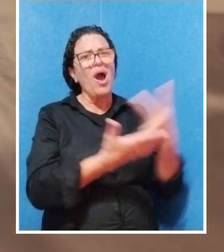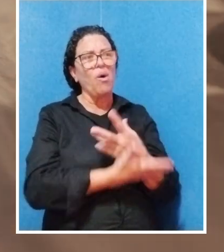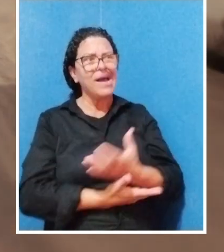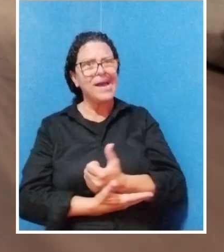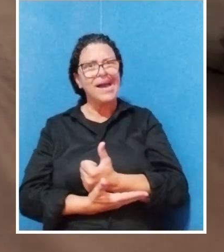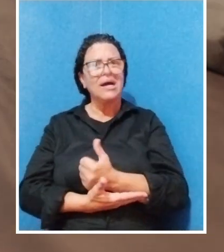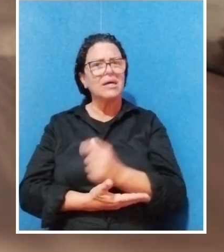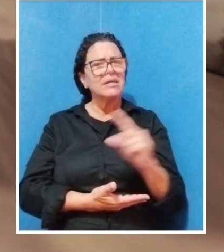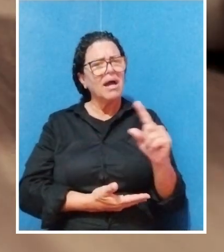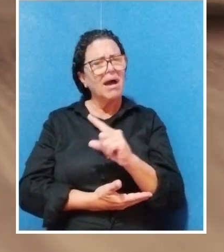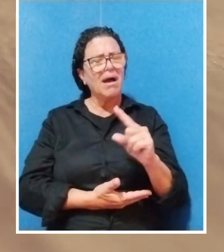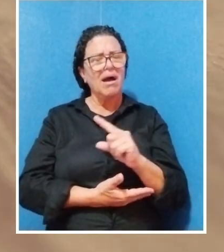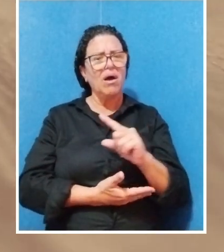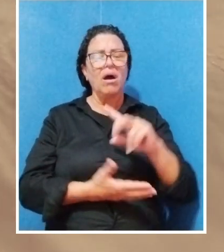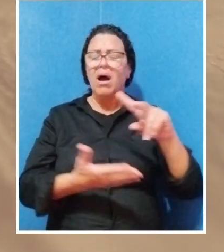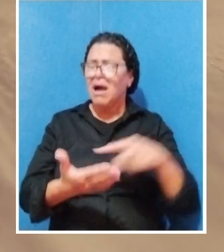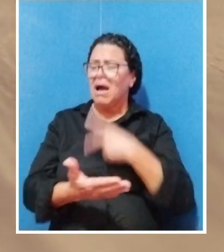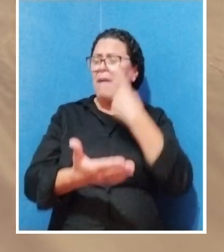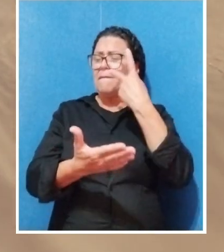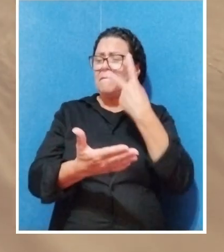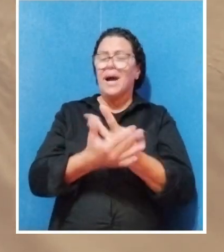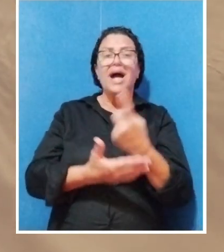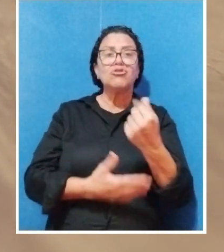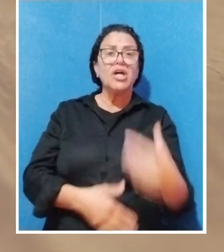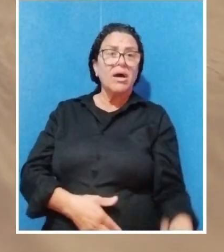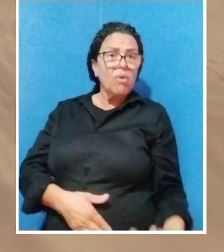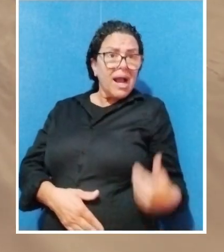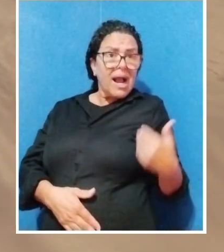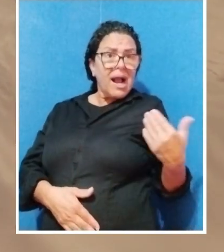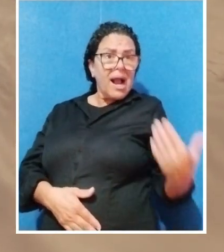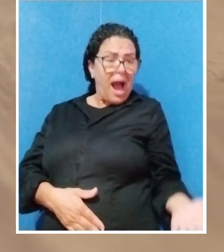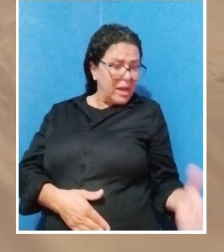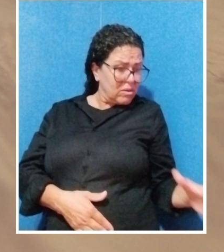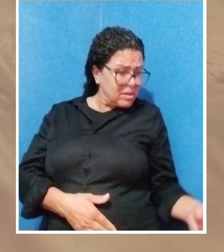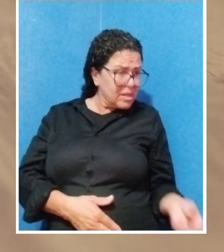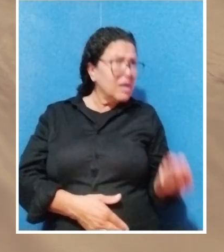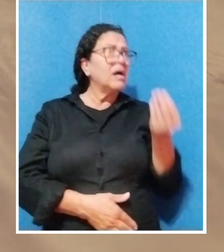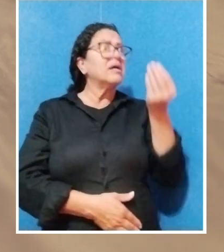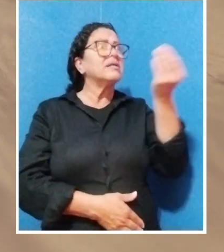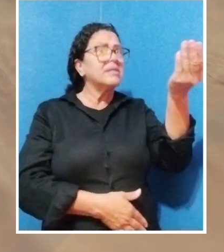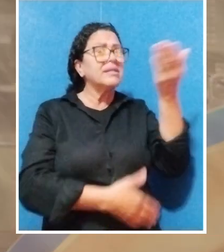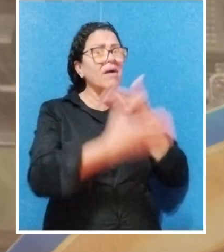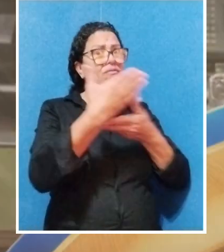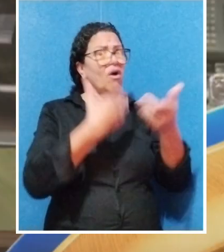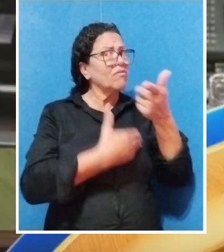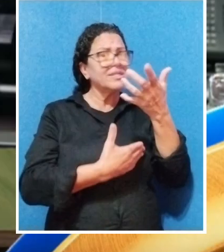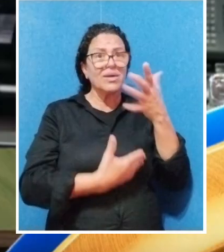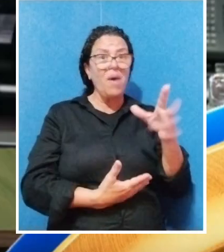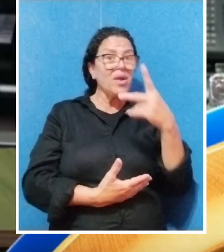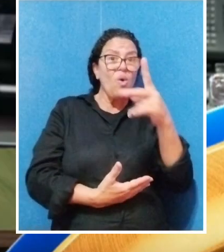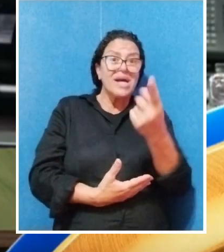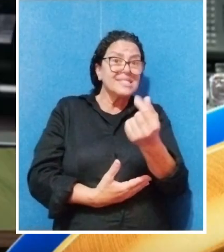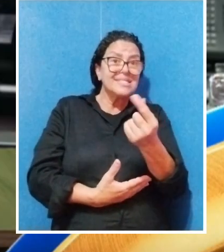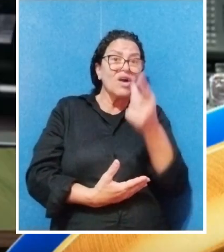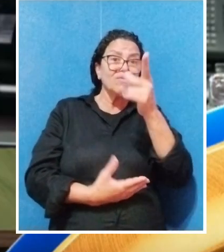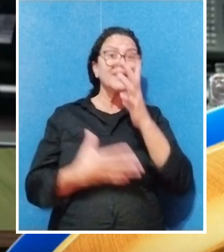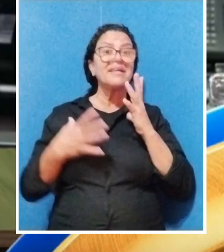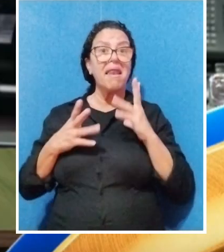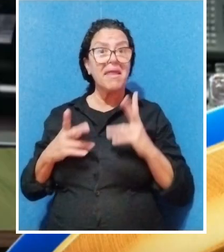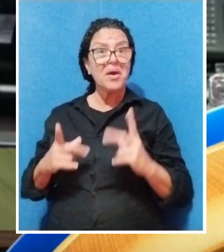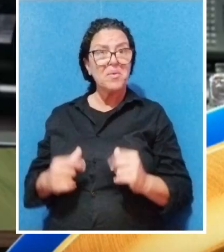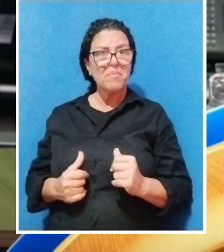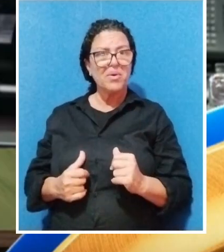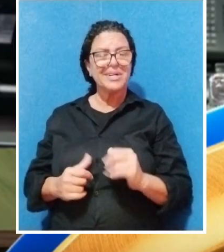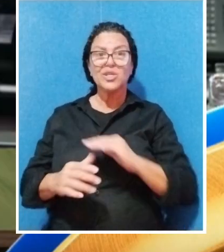se, porventura, alguém acidentalmente deixou o seu dinheiro cair. Você não está interessado, porque você